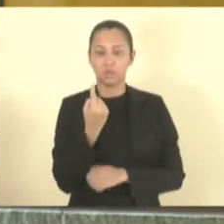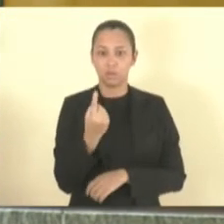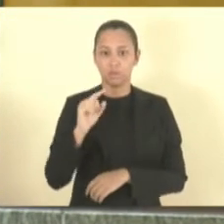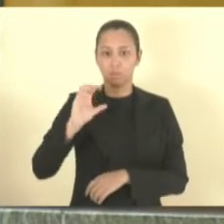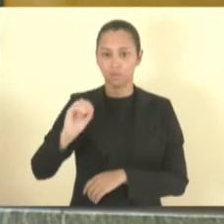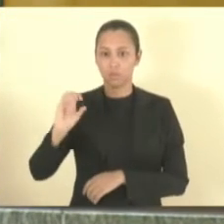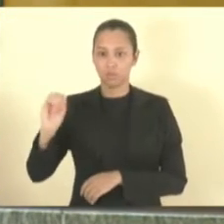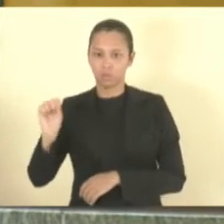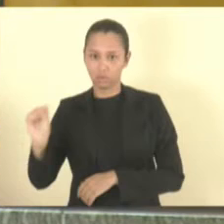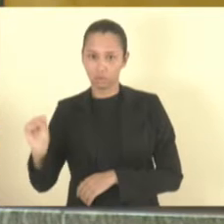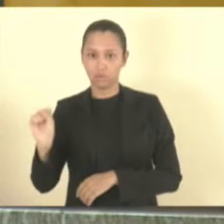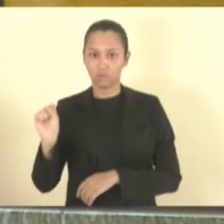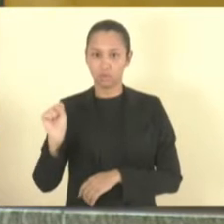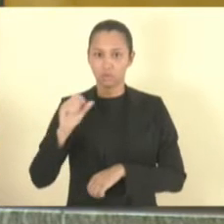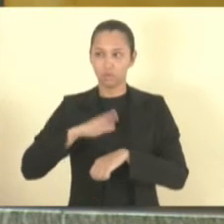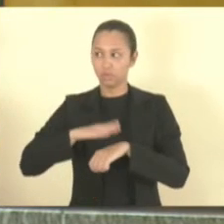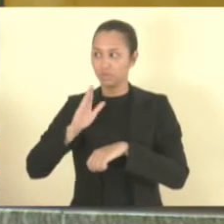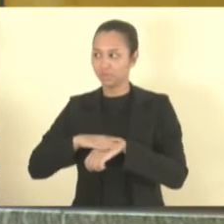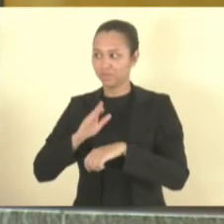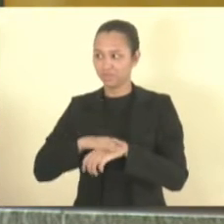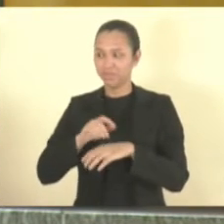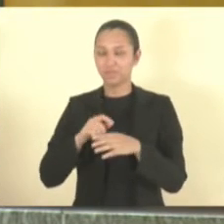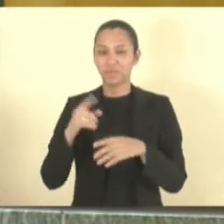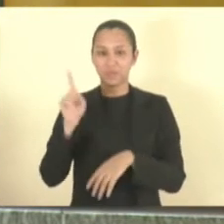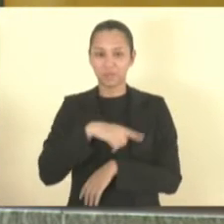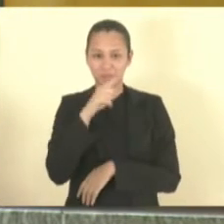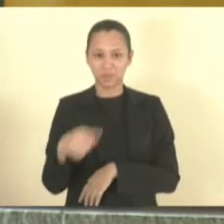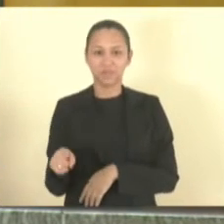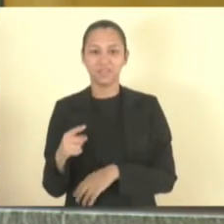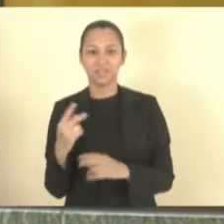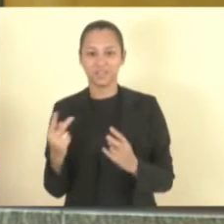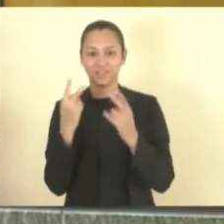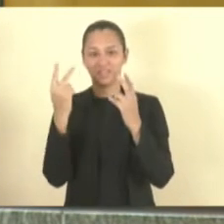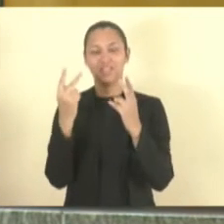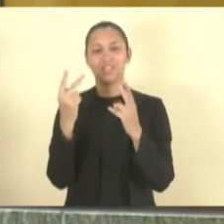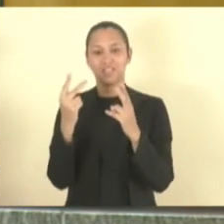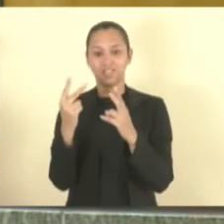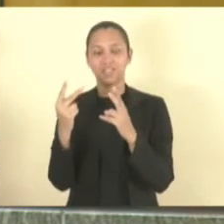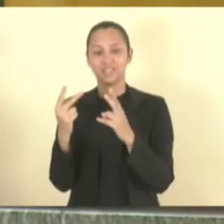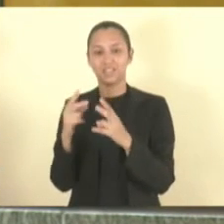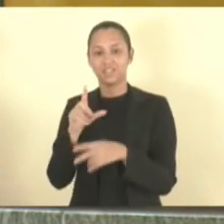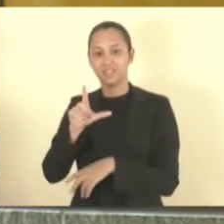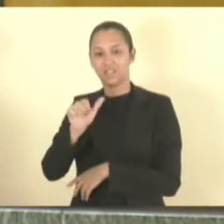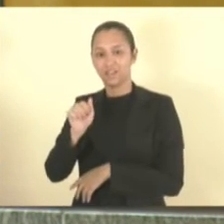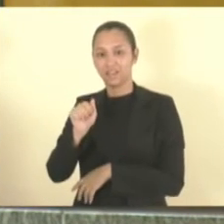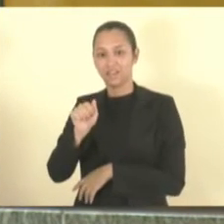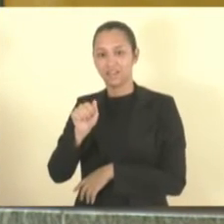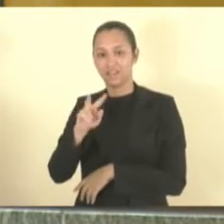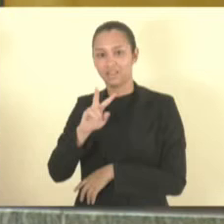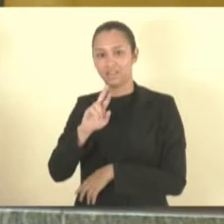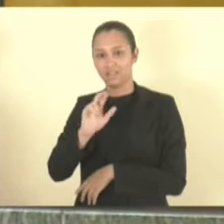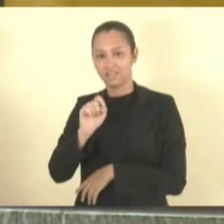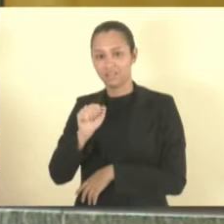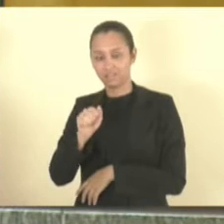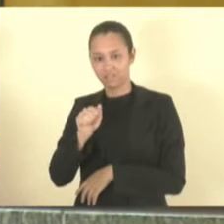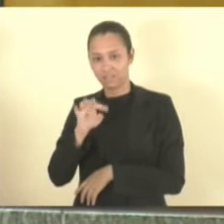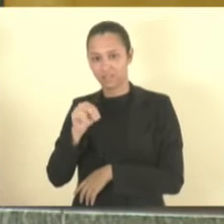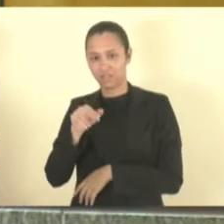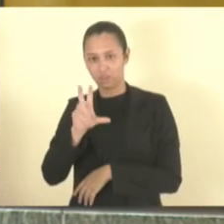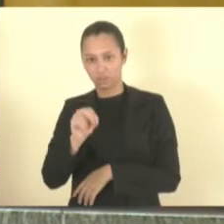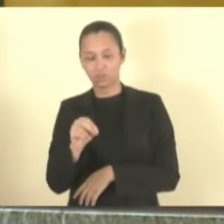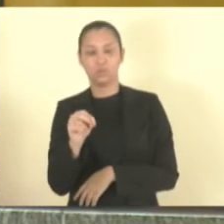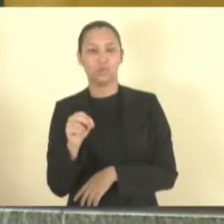-2019 de sua autoria, que ficam proibidos os valores decorrentes da lavratura do termo de ocorrência de